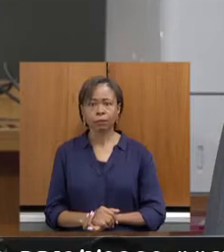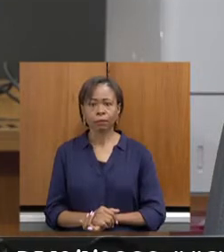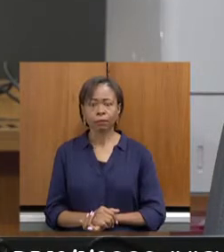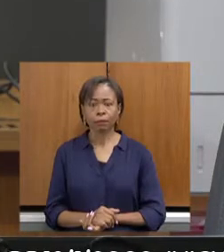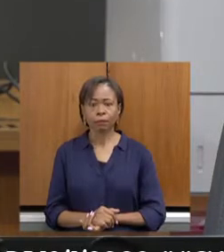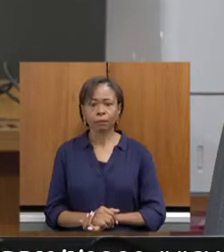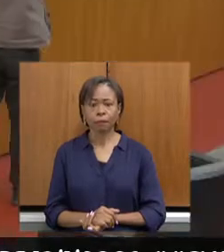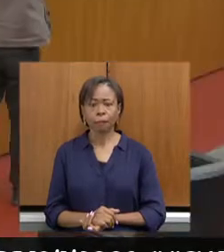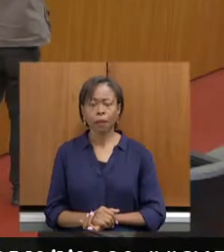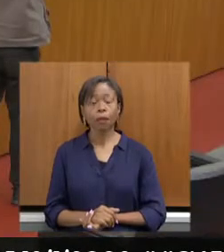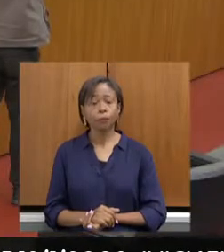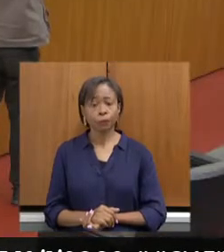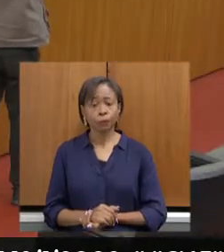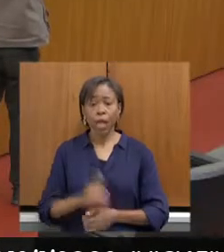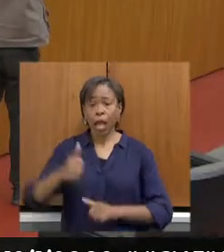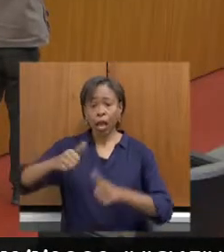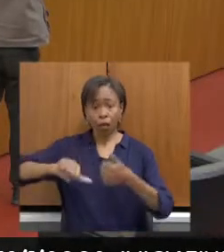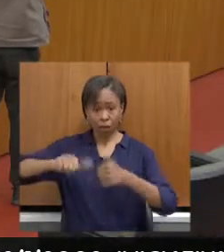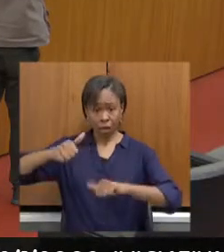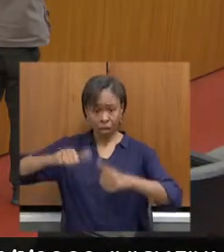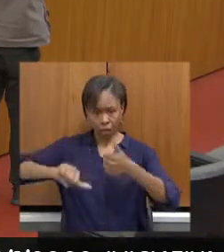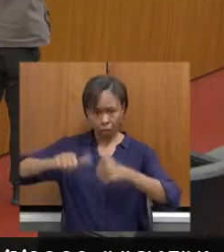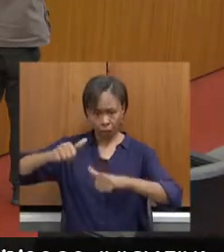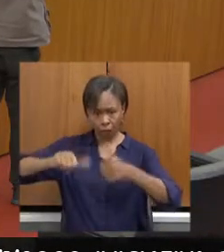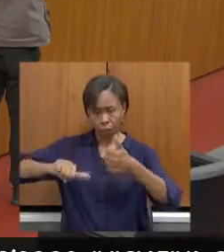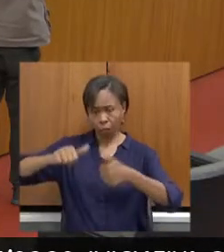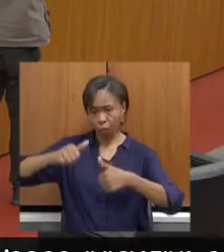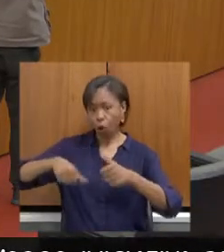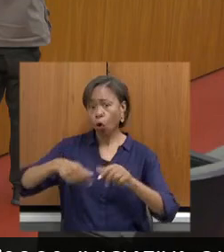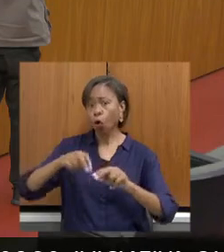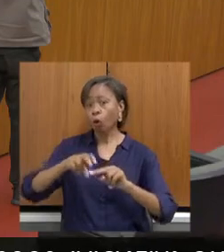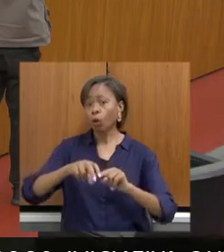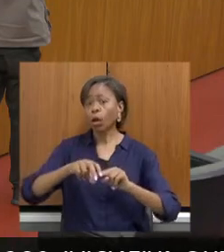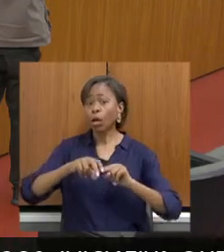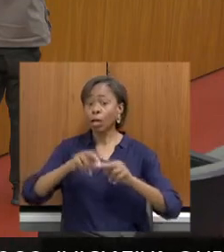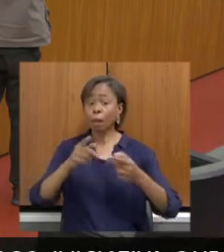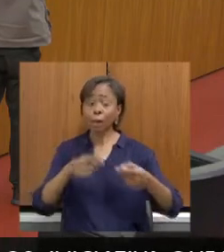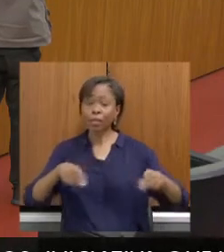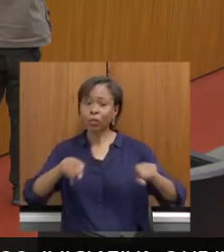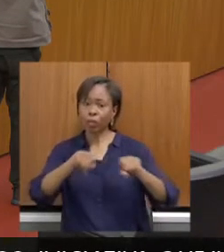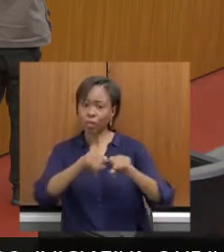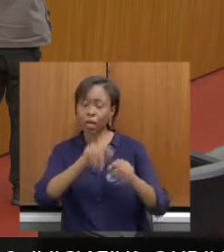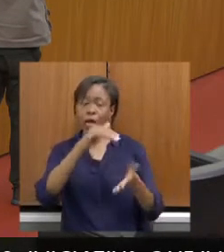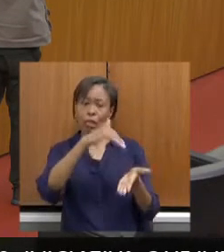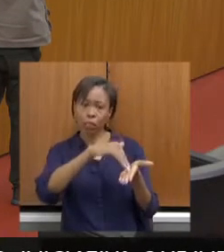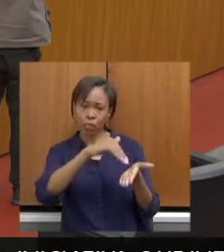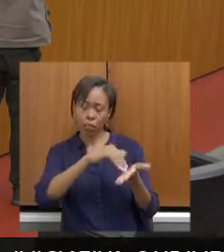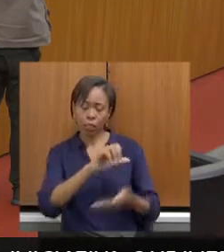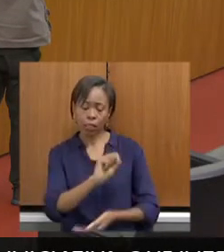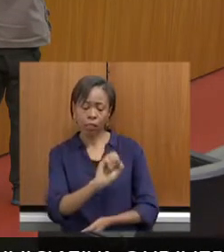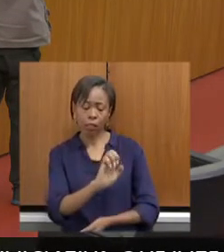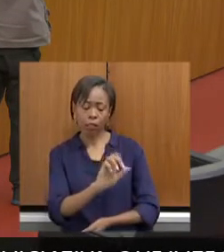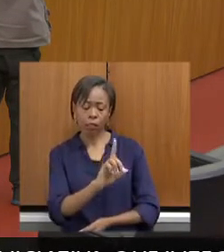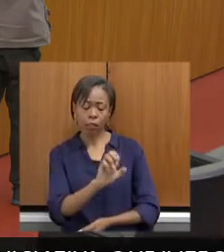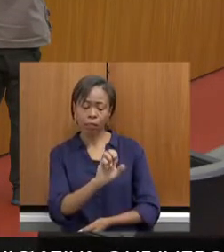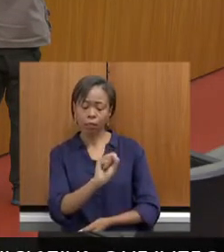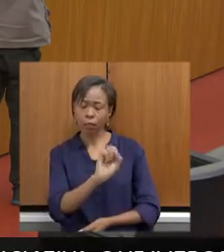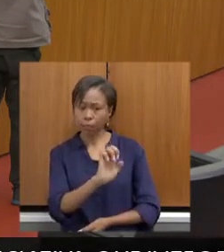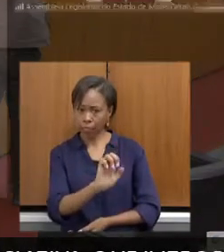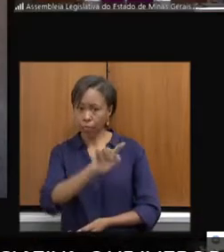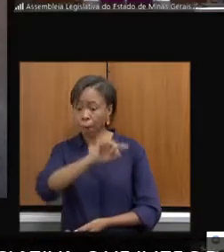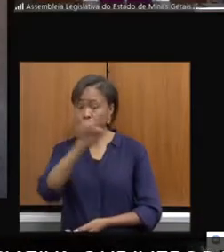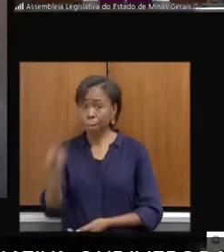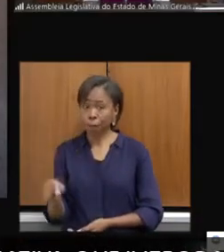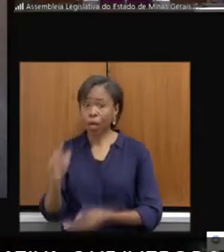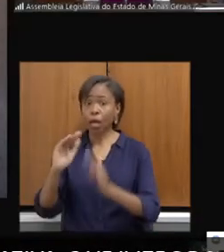Essa avaliação executiva, ela é resultante de uma parceria da CEDESI com a Escola Nacional de Administração e